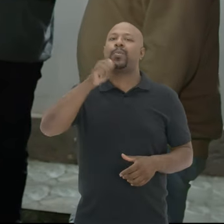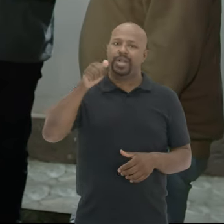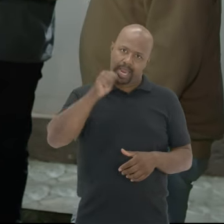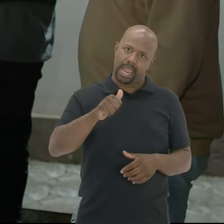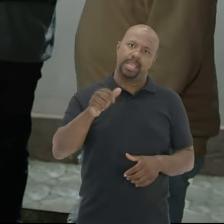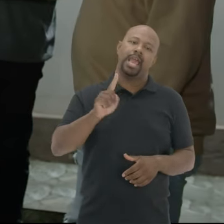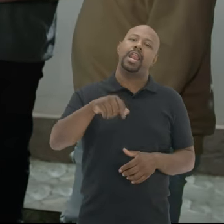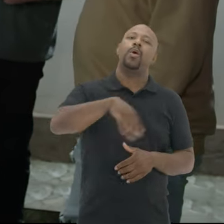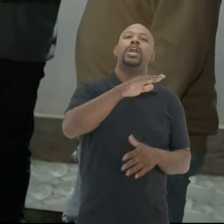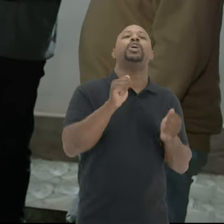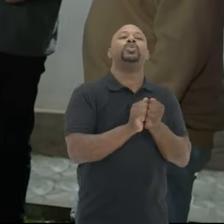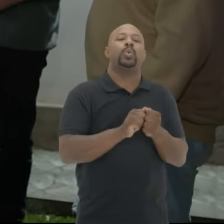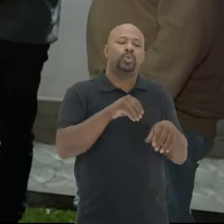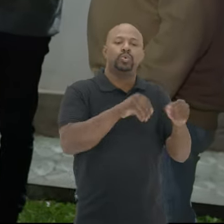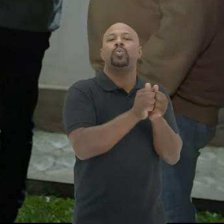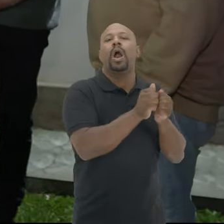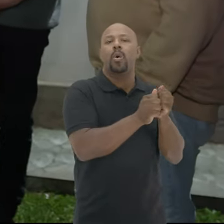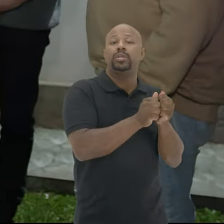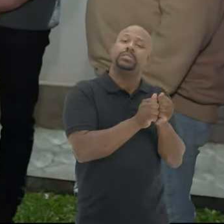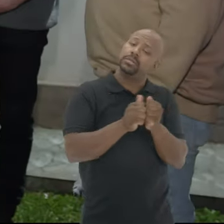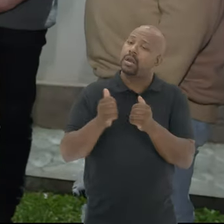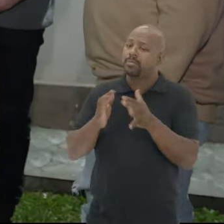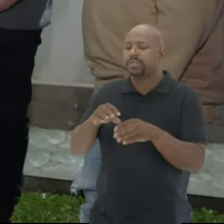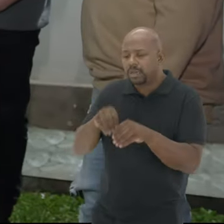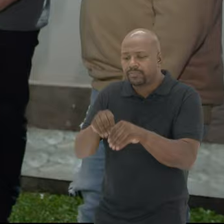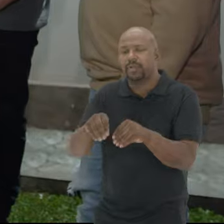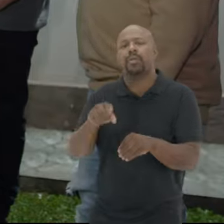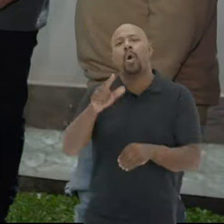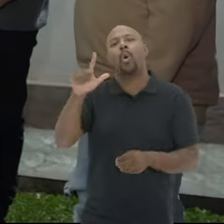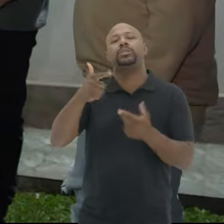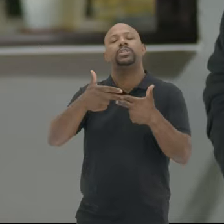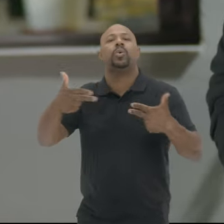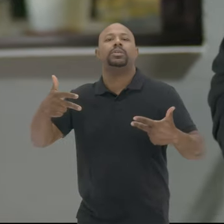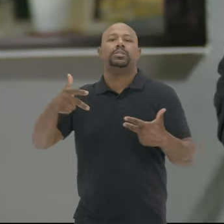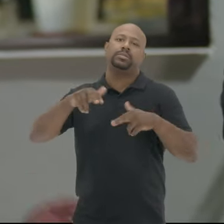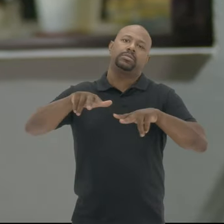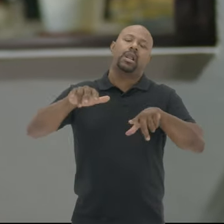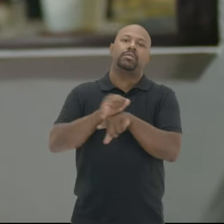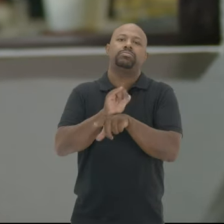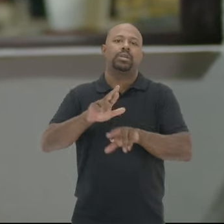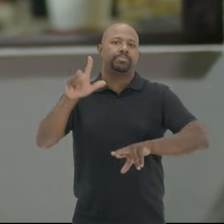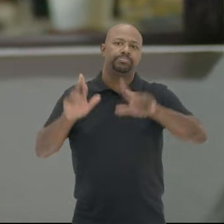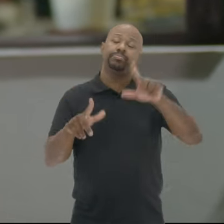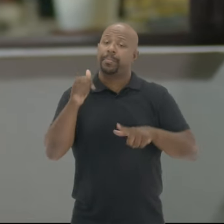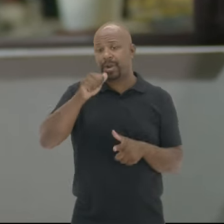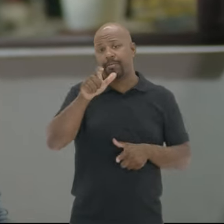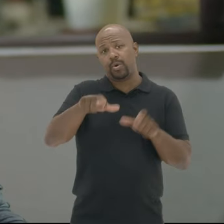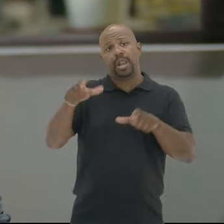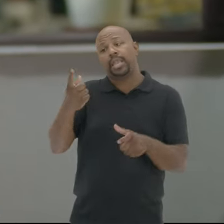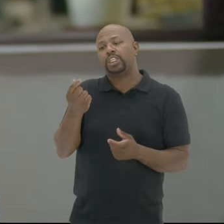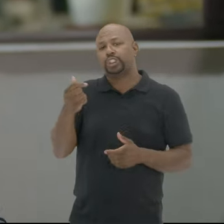É que elas não iam junto Para a lavoura do arroz Então elas começavam A cultivar outras alternativas Assim